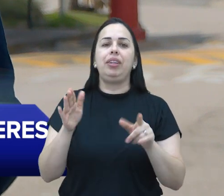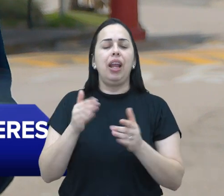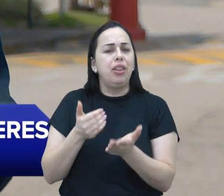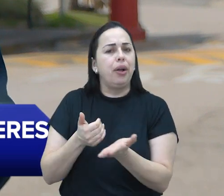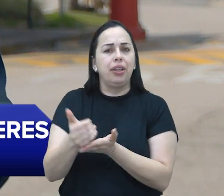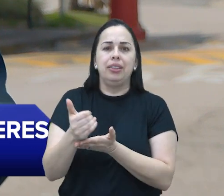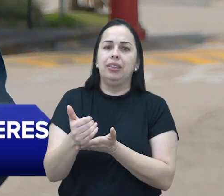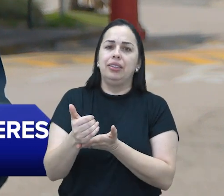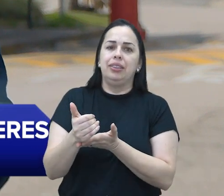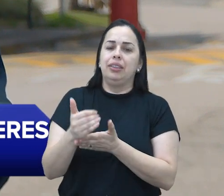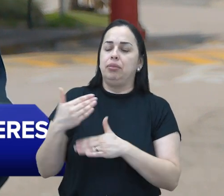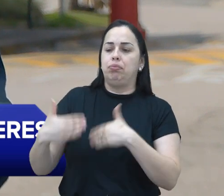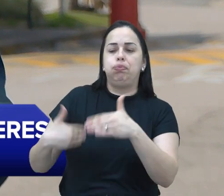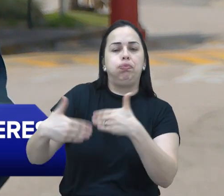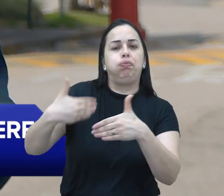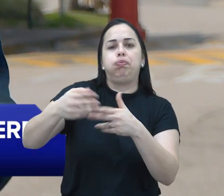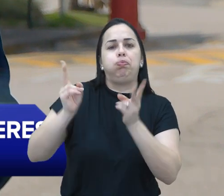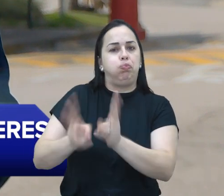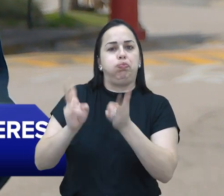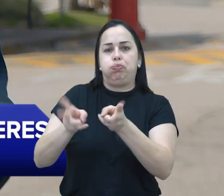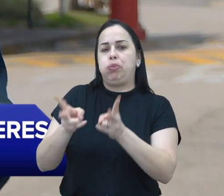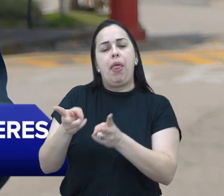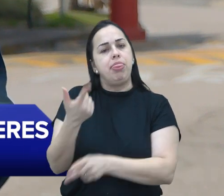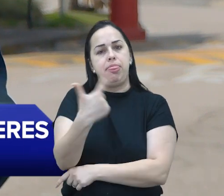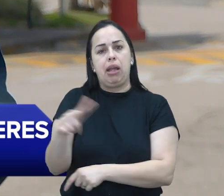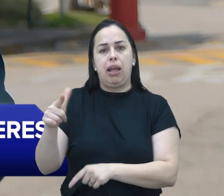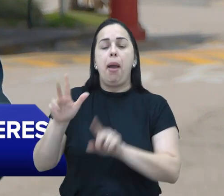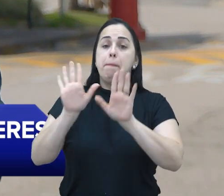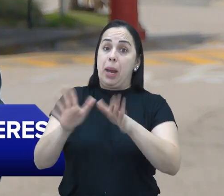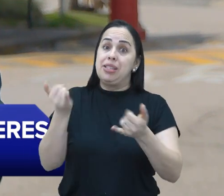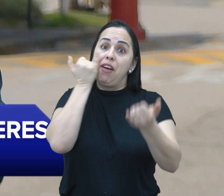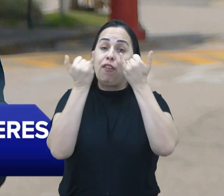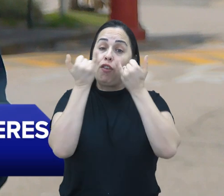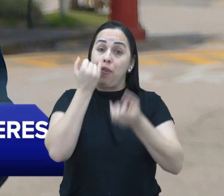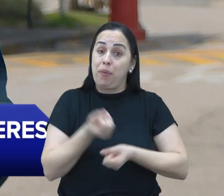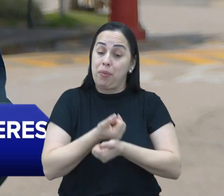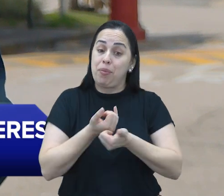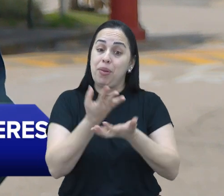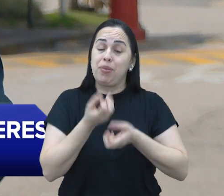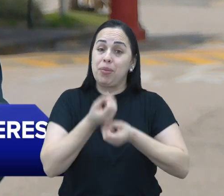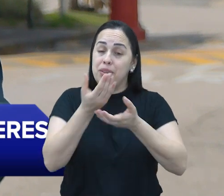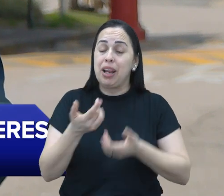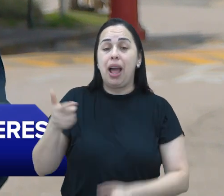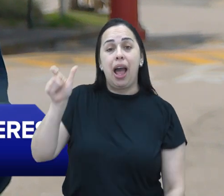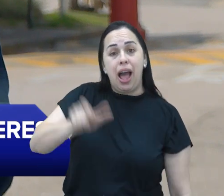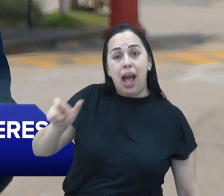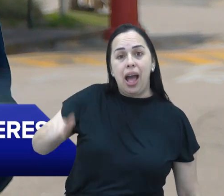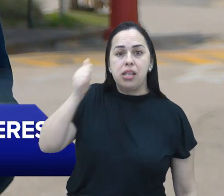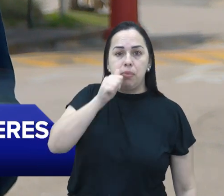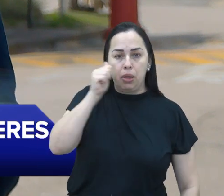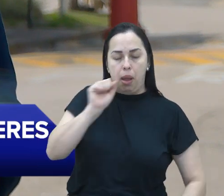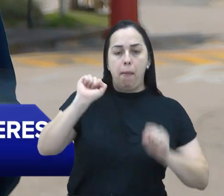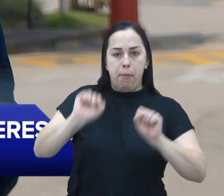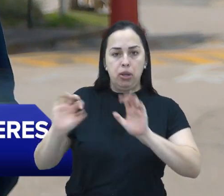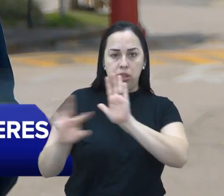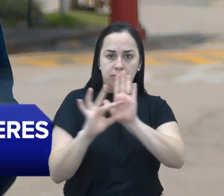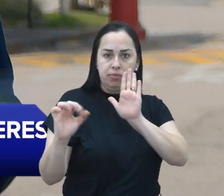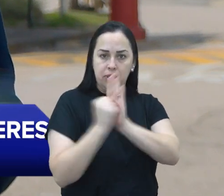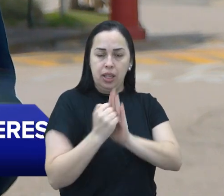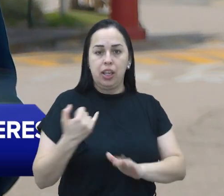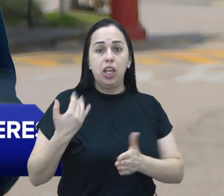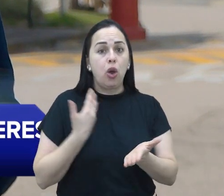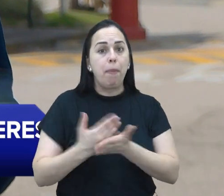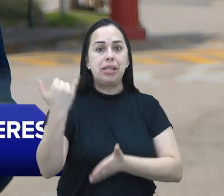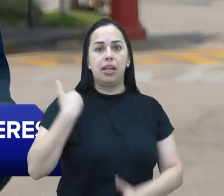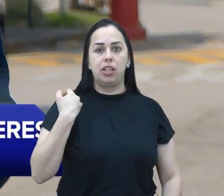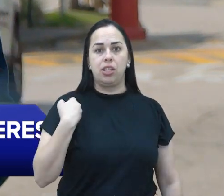inicial. Não há estabilidade no serviço militar. Mas a novidade é que as mulheres vão poder, então, ter esse alistamento